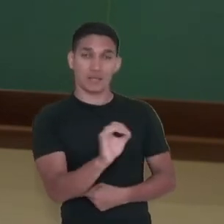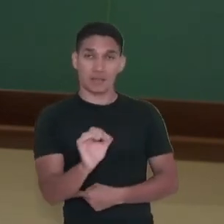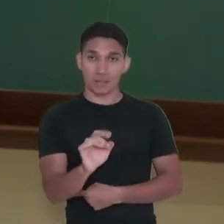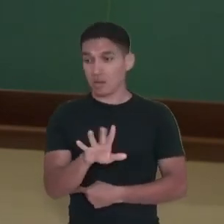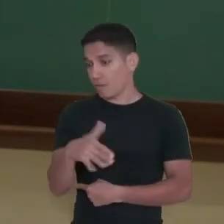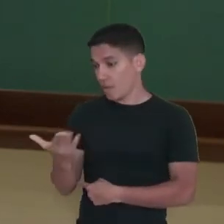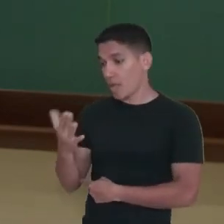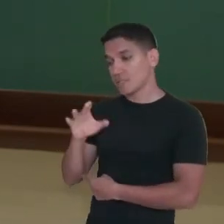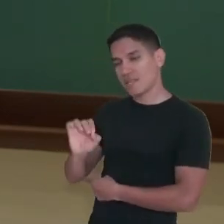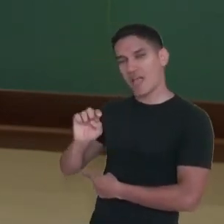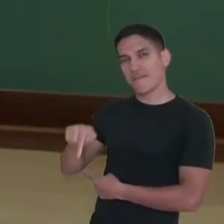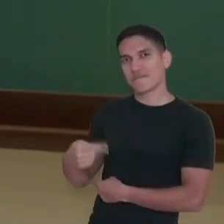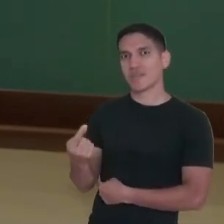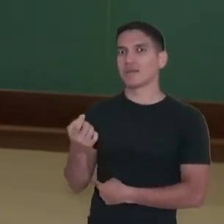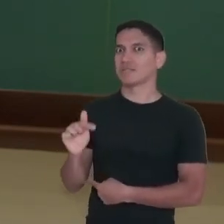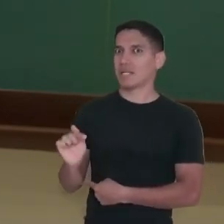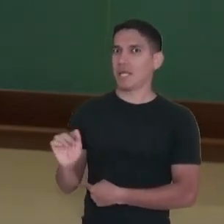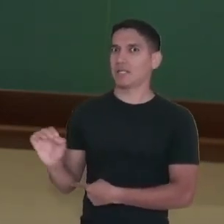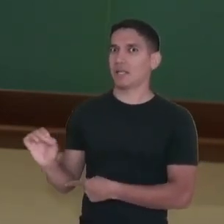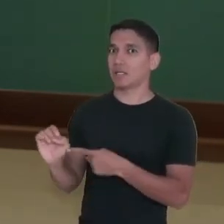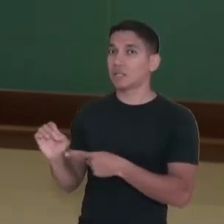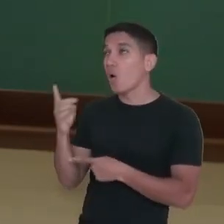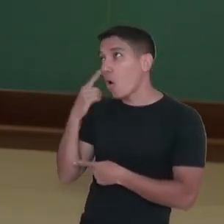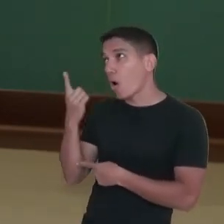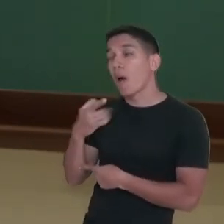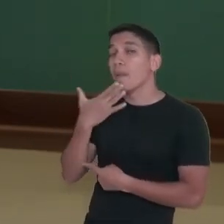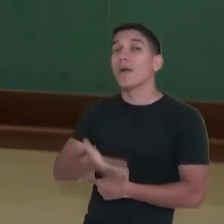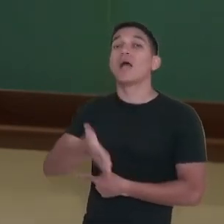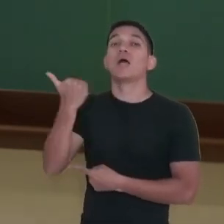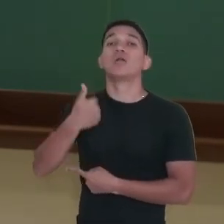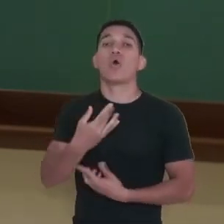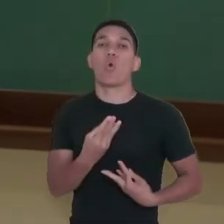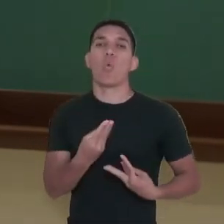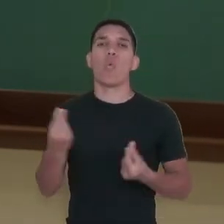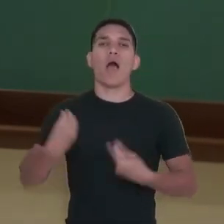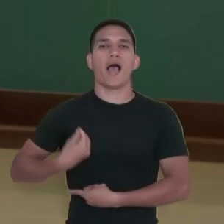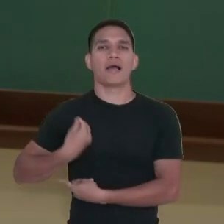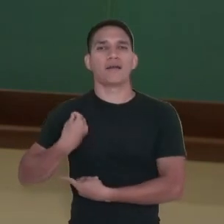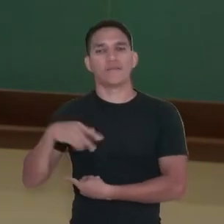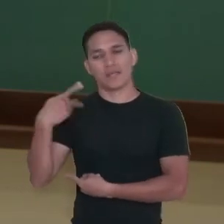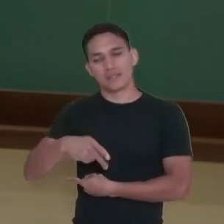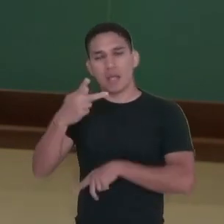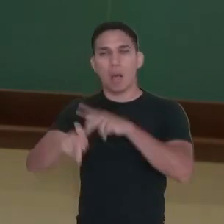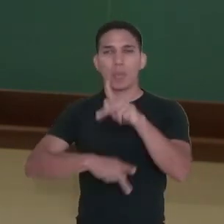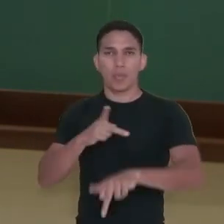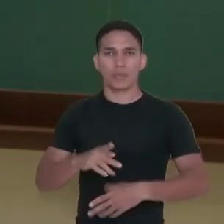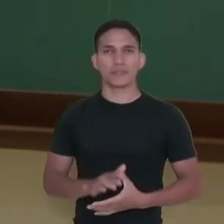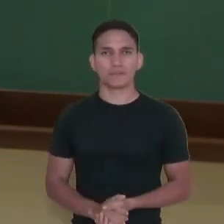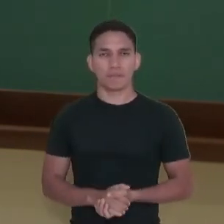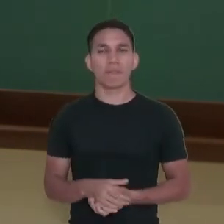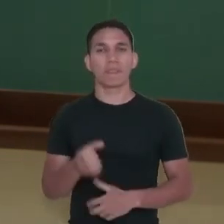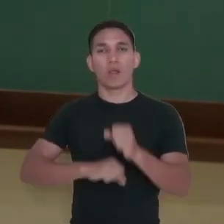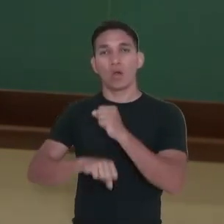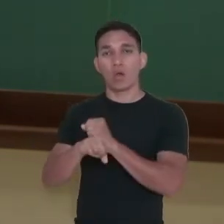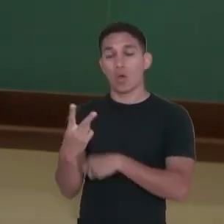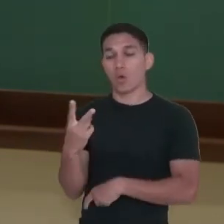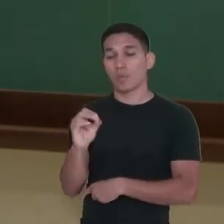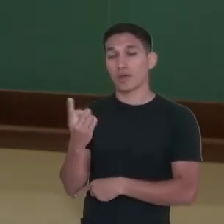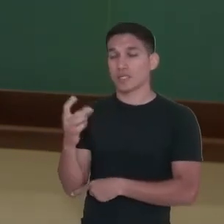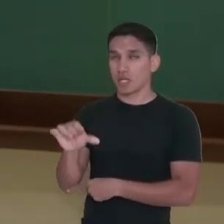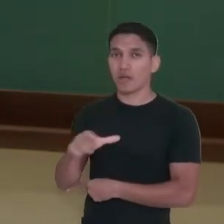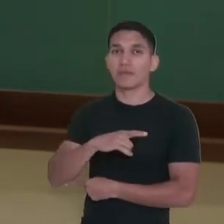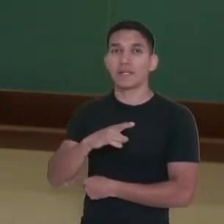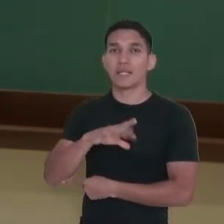0,765. Quer dizer que melhorou a qualidade de vida ou a condição de vida da população. Em 2019, nós temos ali